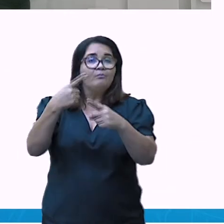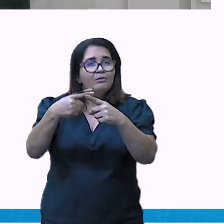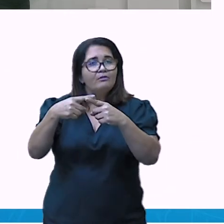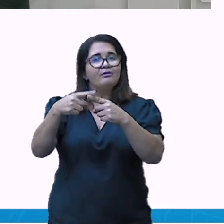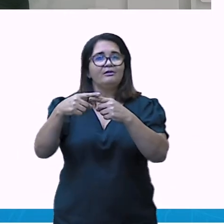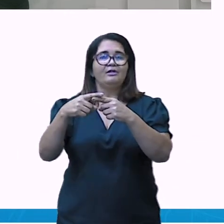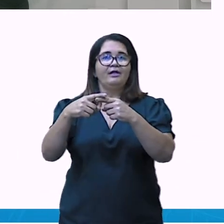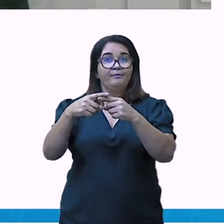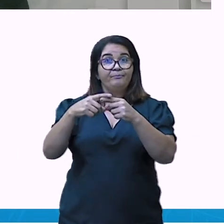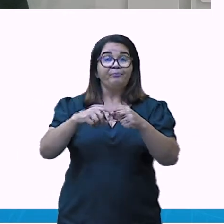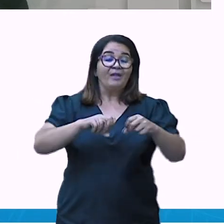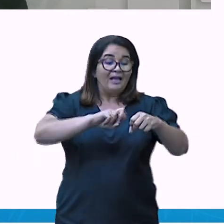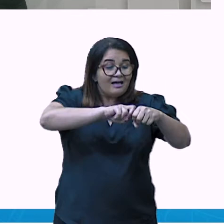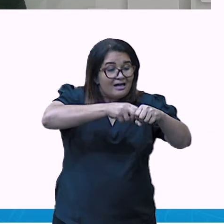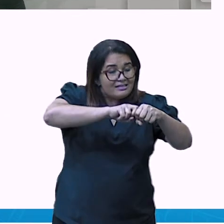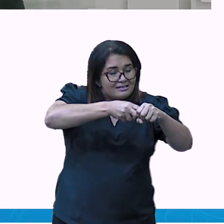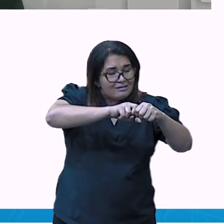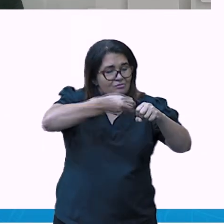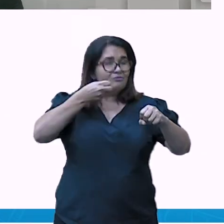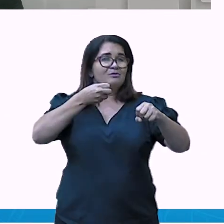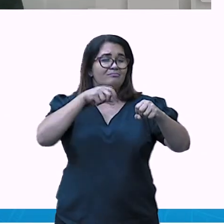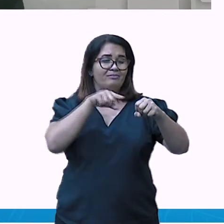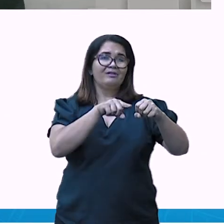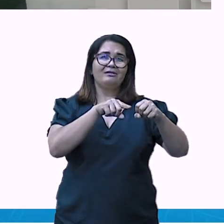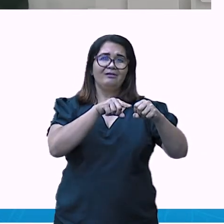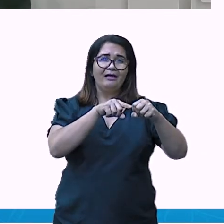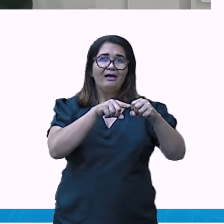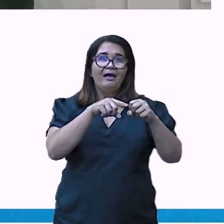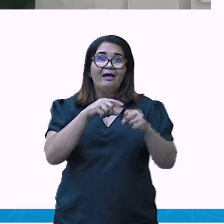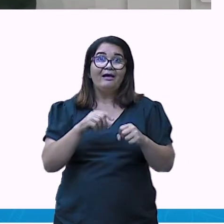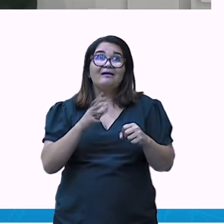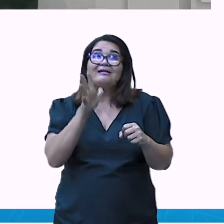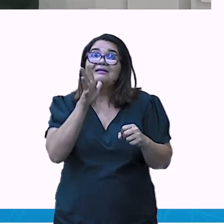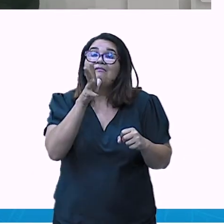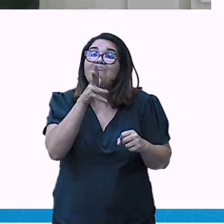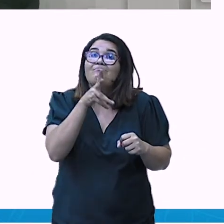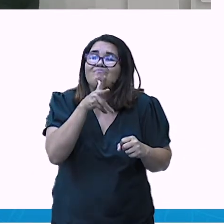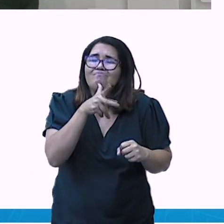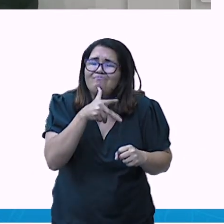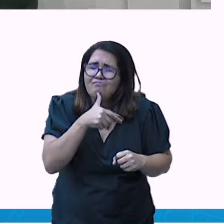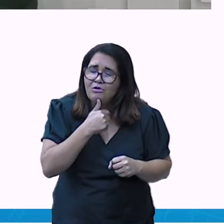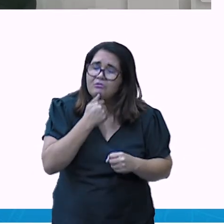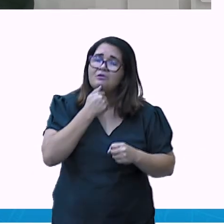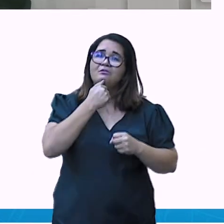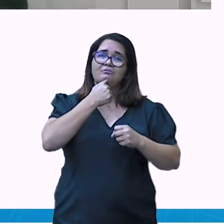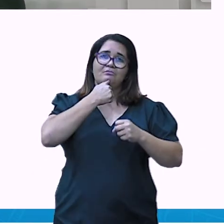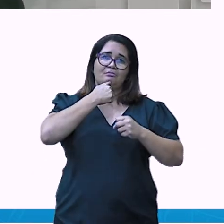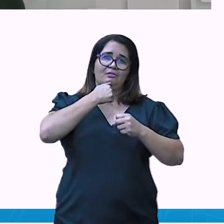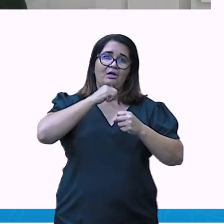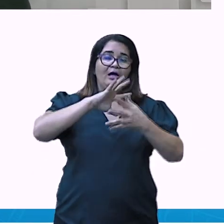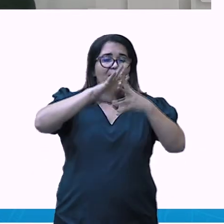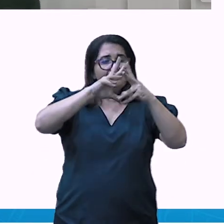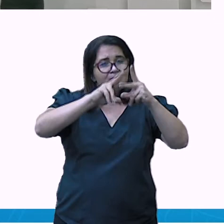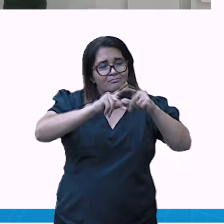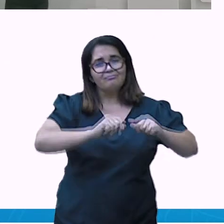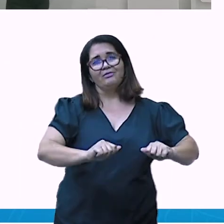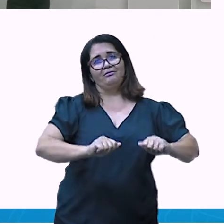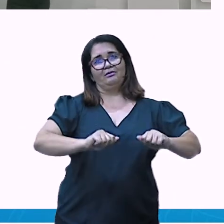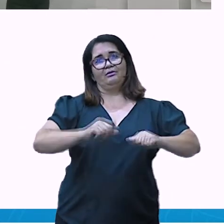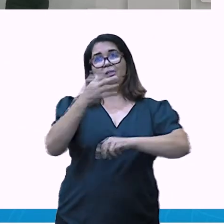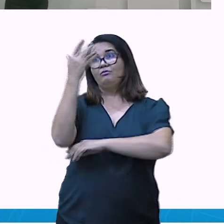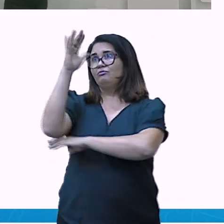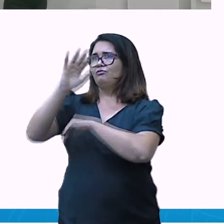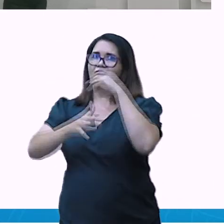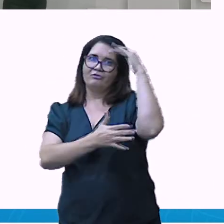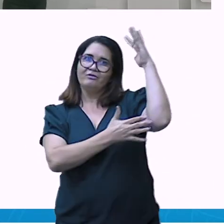nosso meio ambiente. Gente, temos também aqui uma outra ideia, uma ótima ideia, que é a utilização de calças